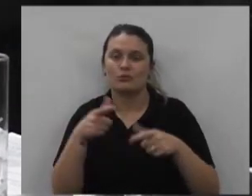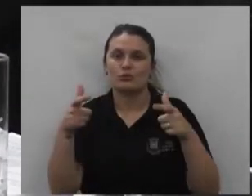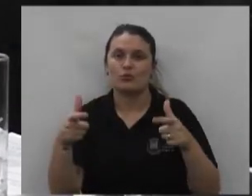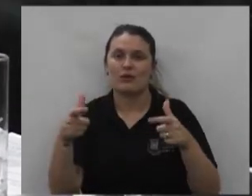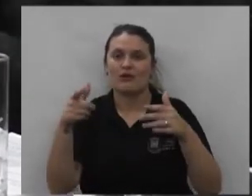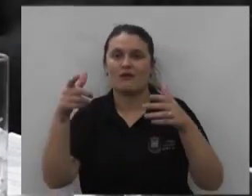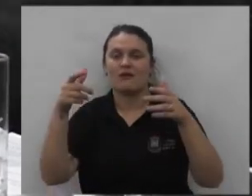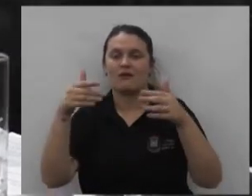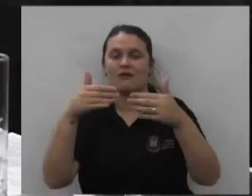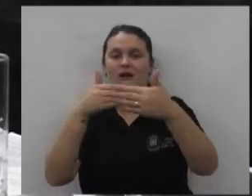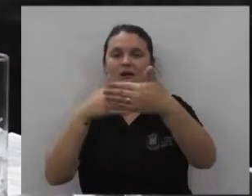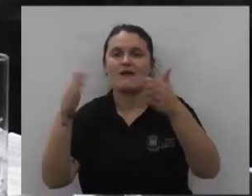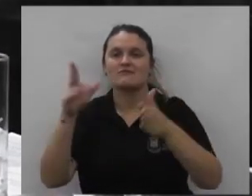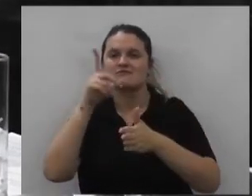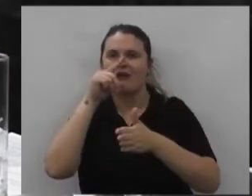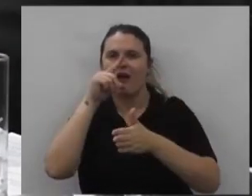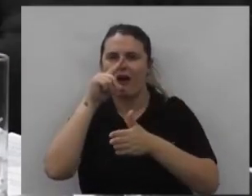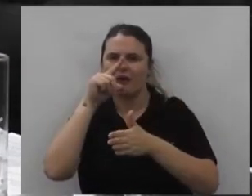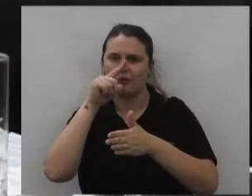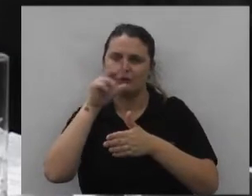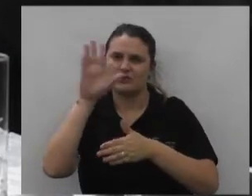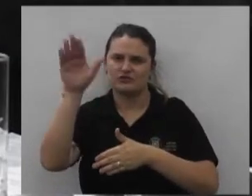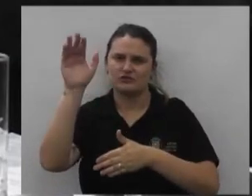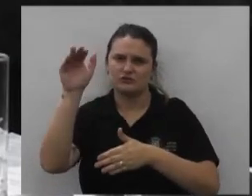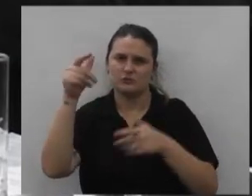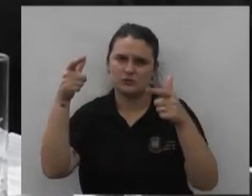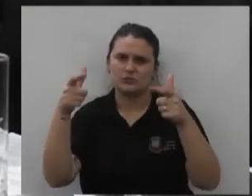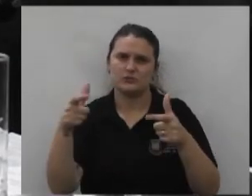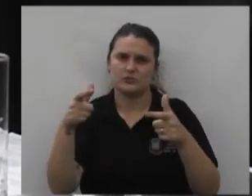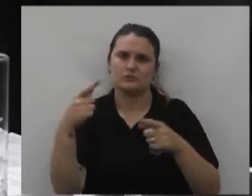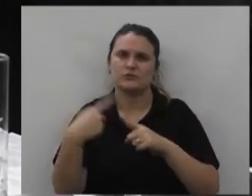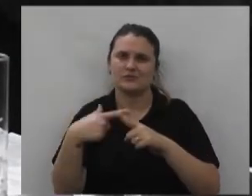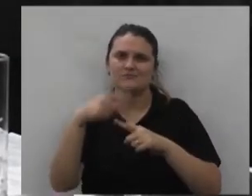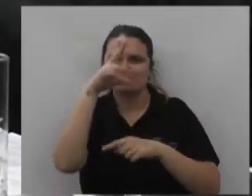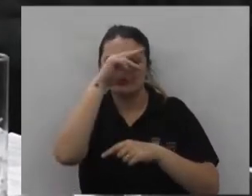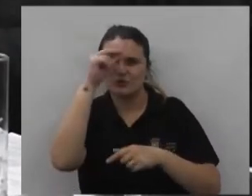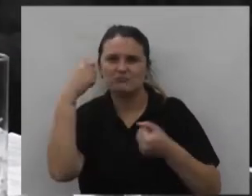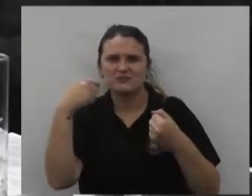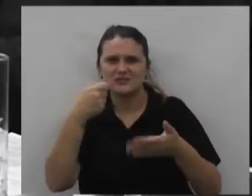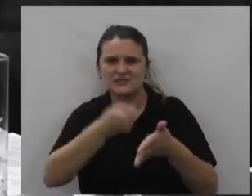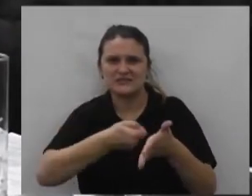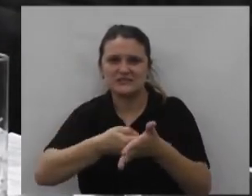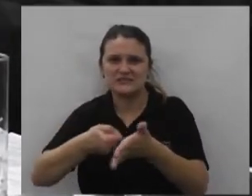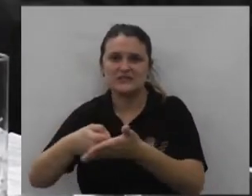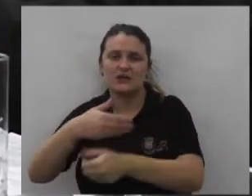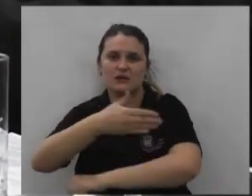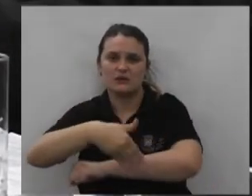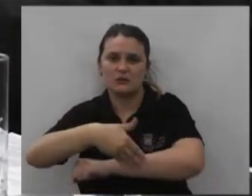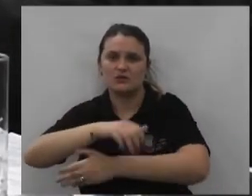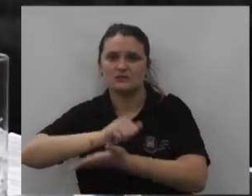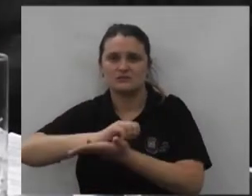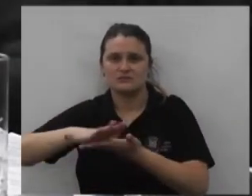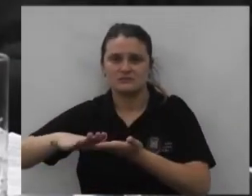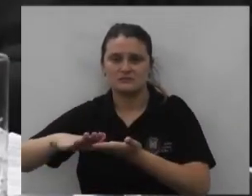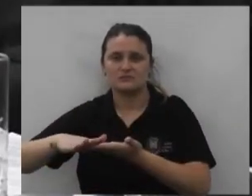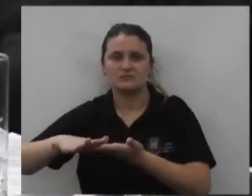havia sido assinado o contrato como agora o prefeito está tendo que cumprir asfaltou a José Rodinique a